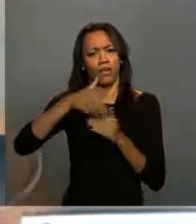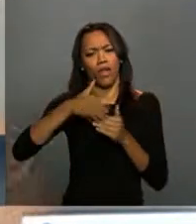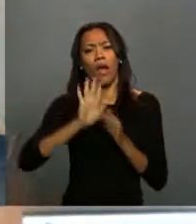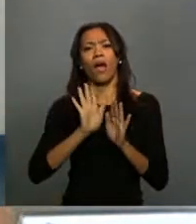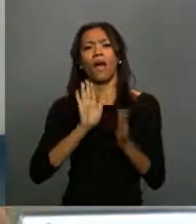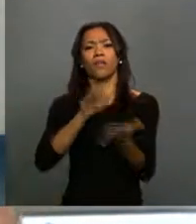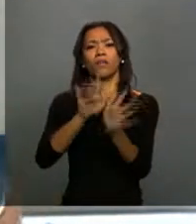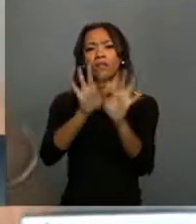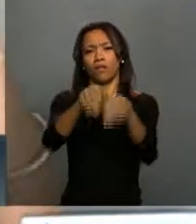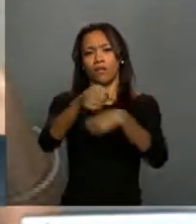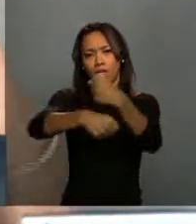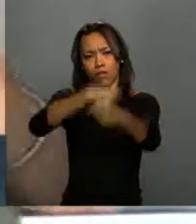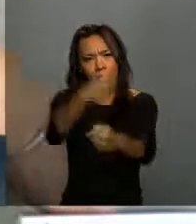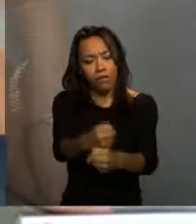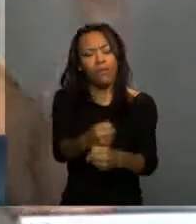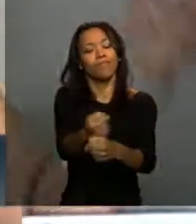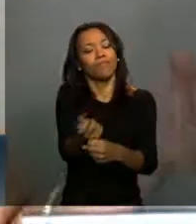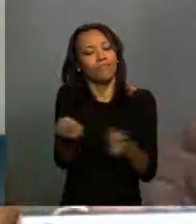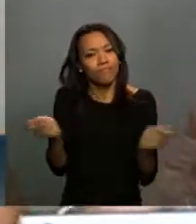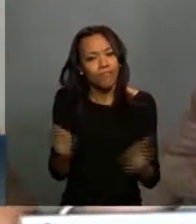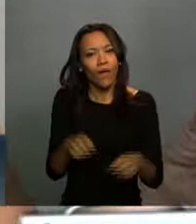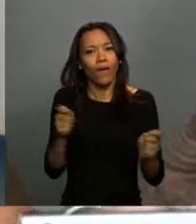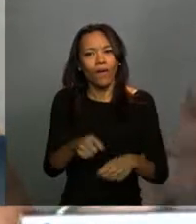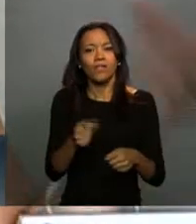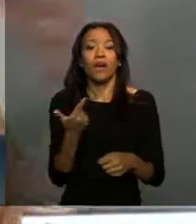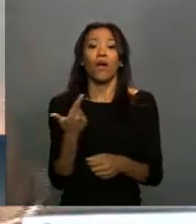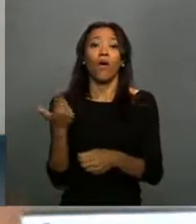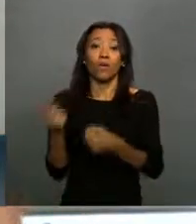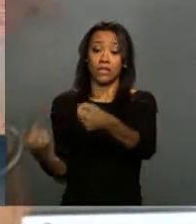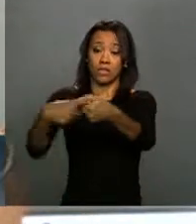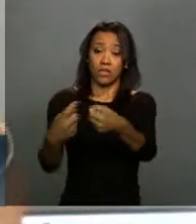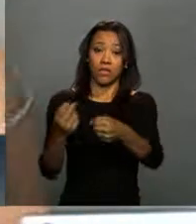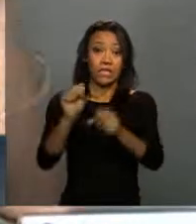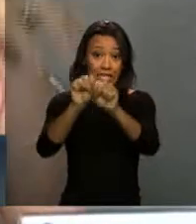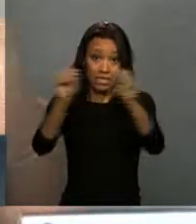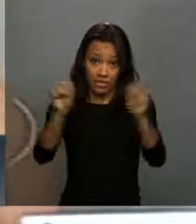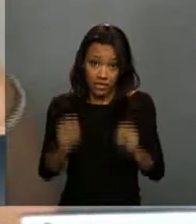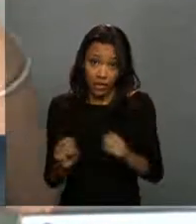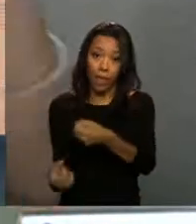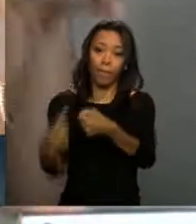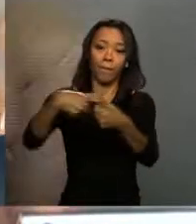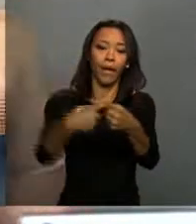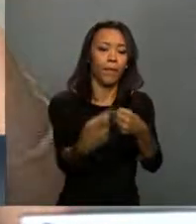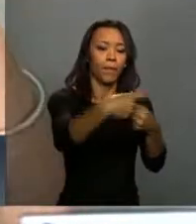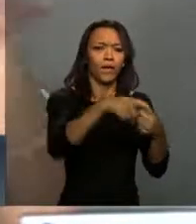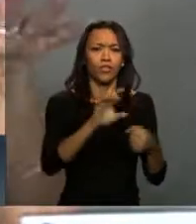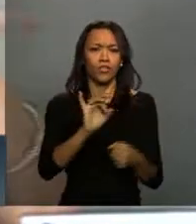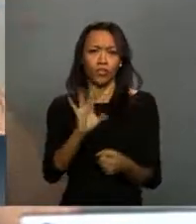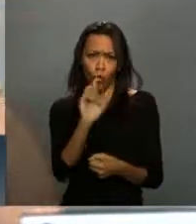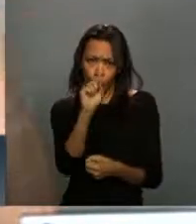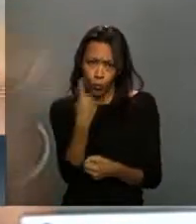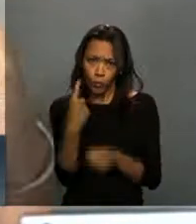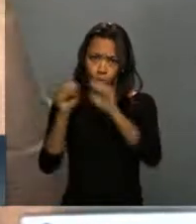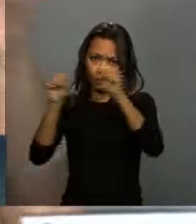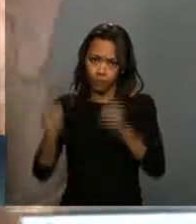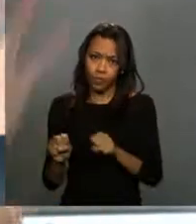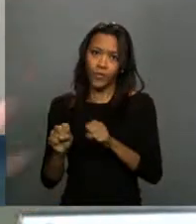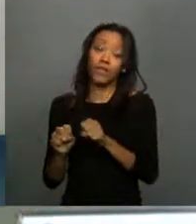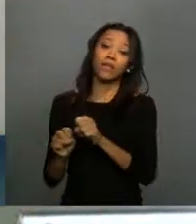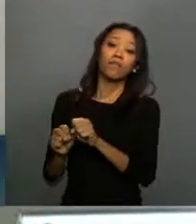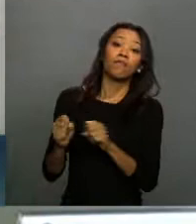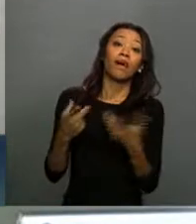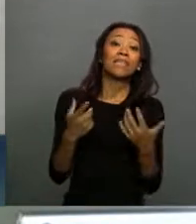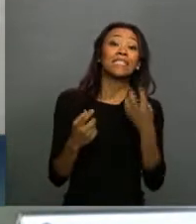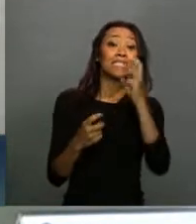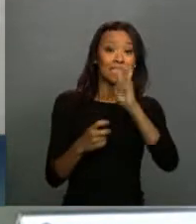possa também estar integrado com outros sistemas, inclusive, só dos sistemas que eram usados na área do sangue, cinco serão